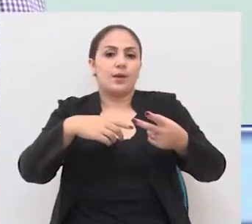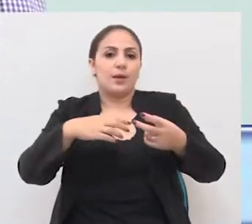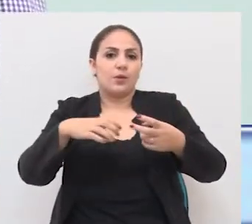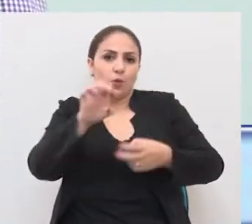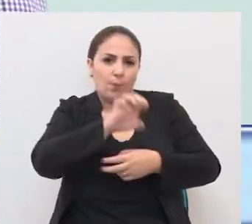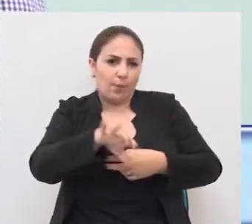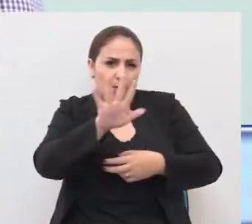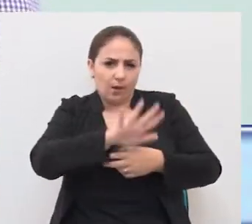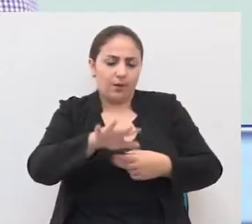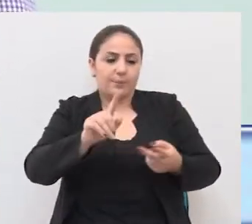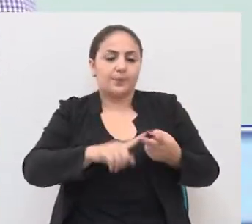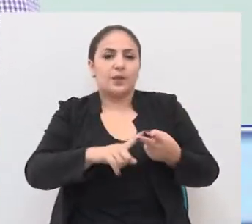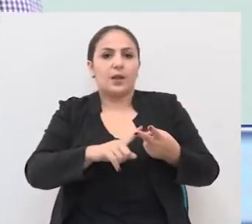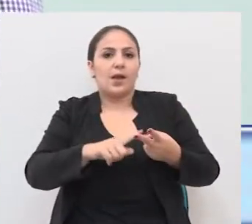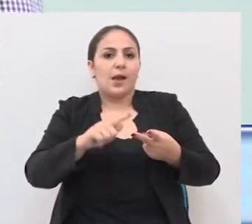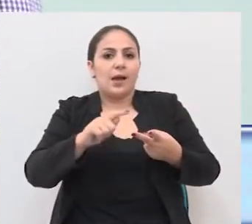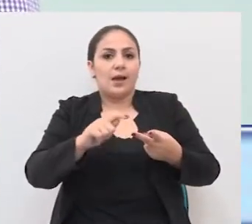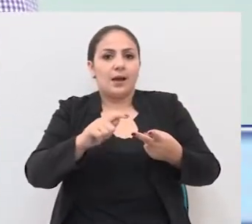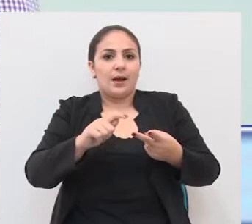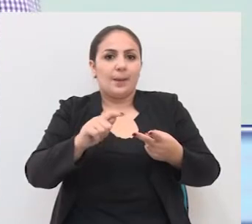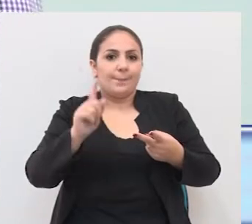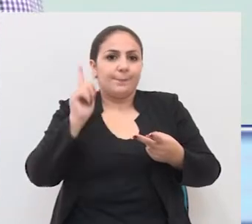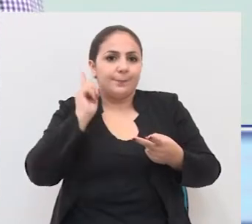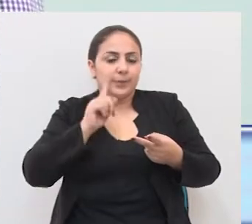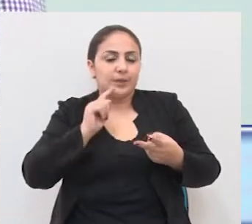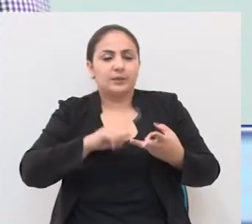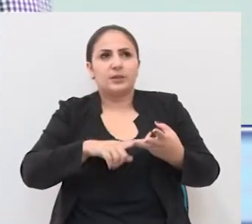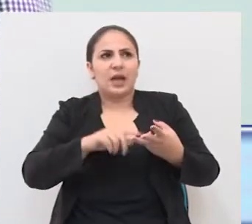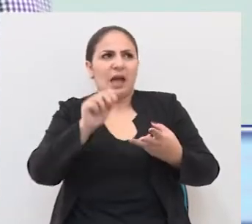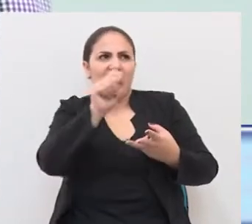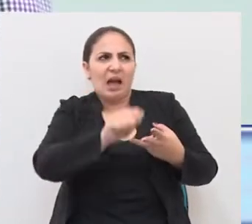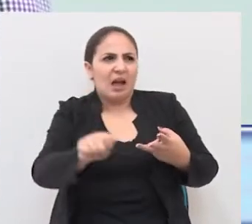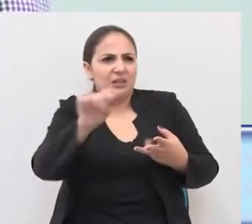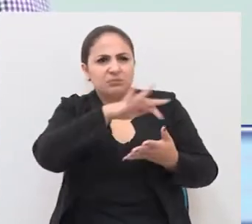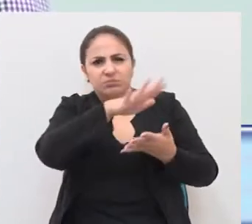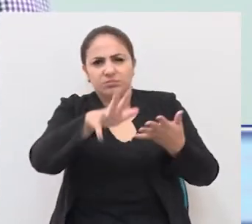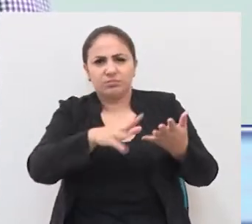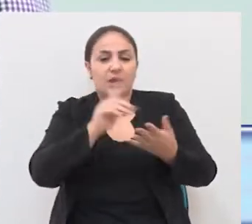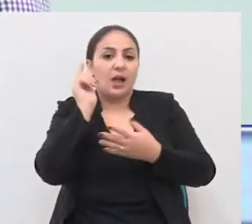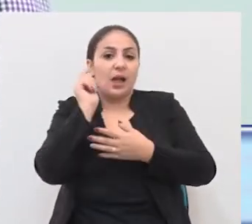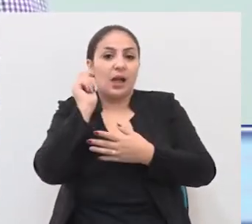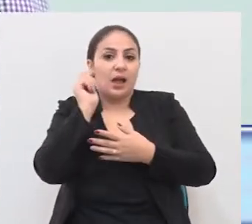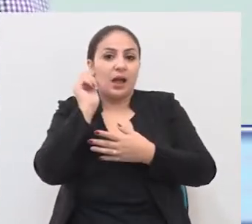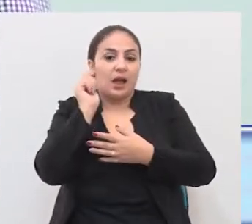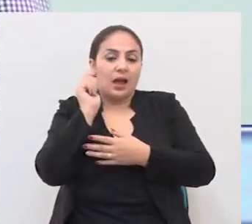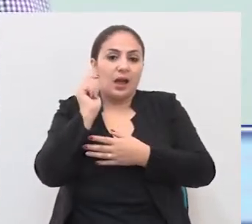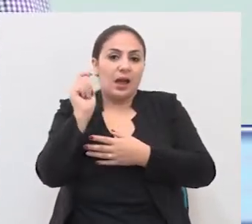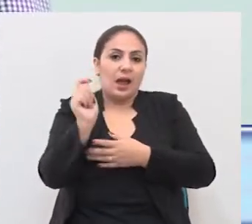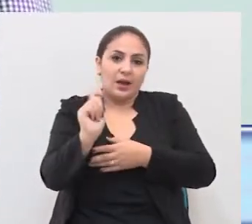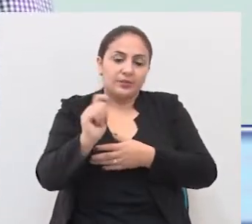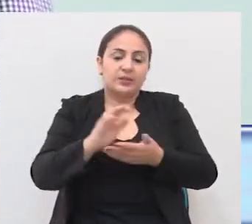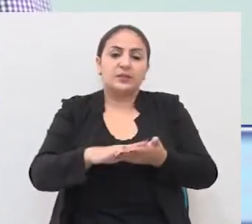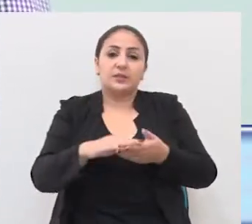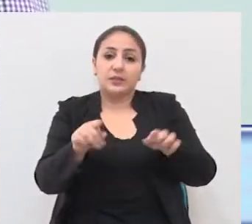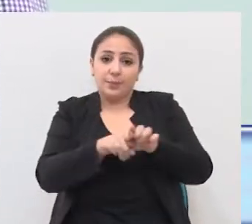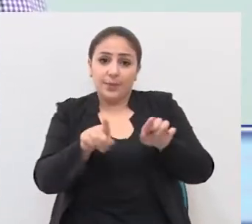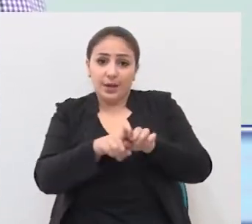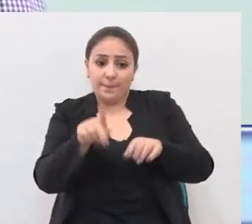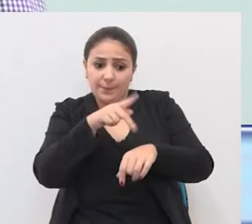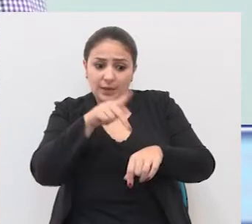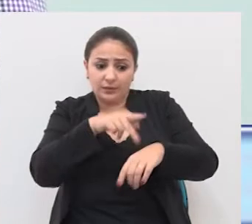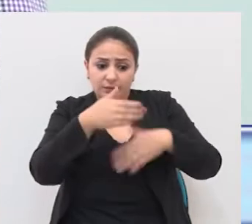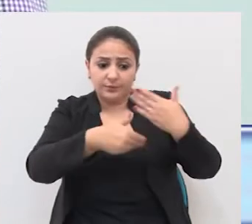do Norte, parte da Ásia, parte da África. Entretanto, ainda nos países em desenvolvimento, o